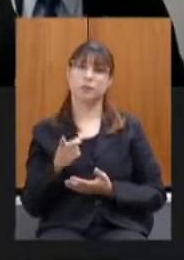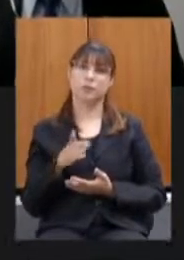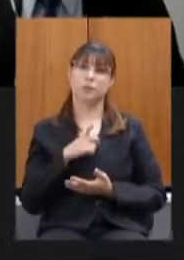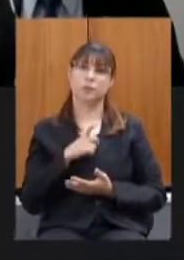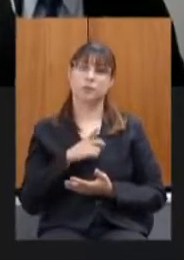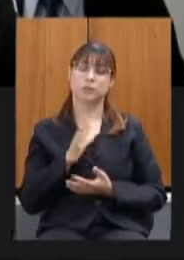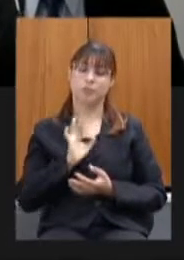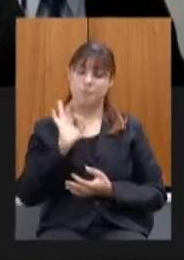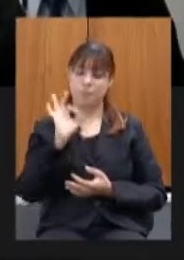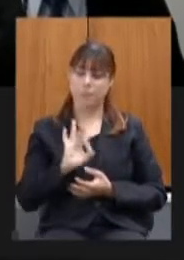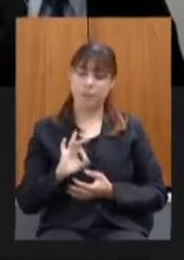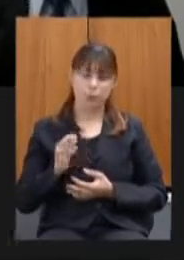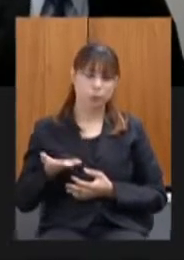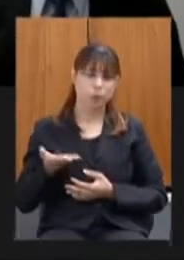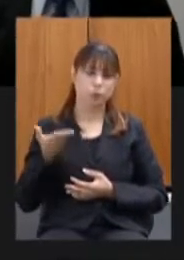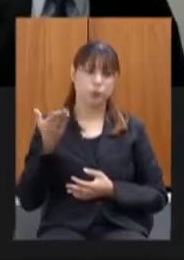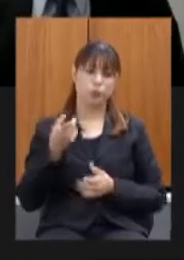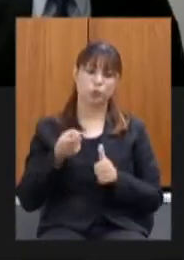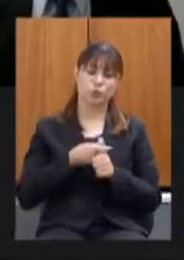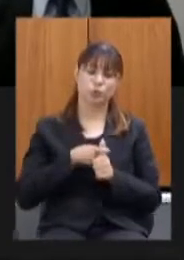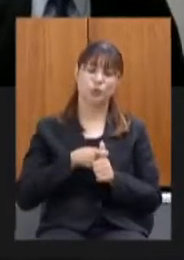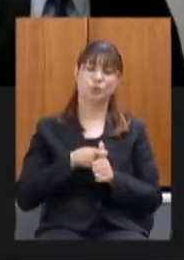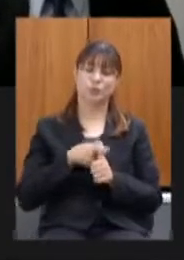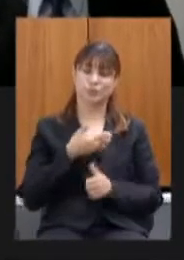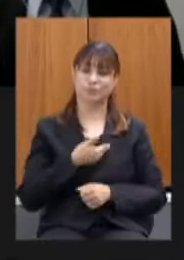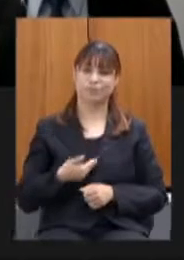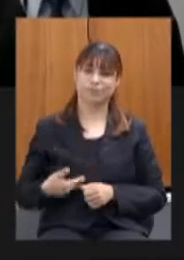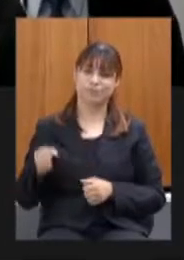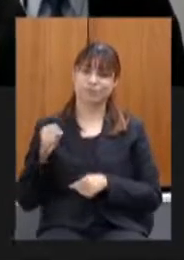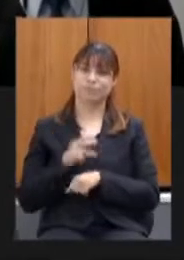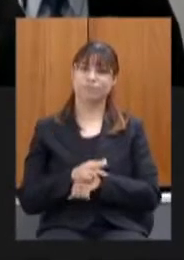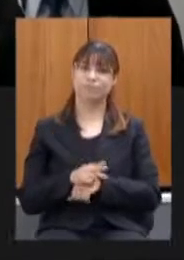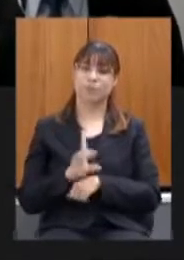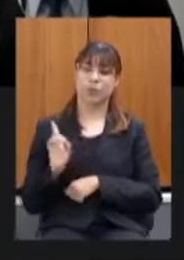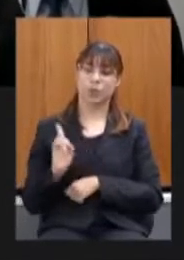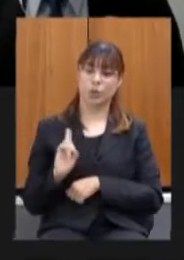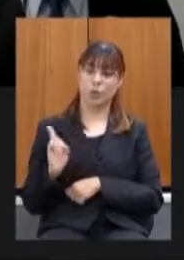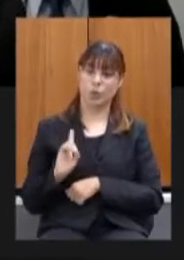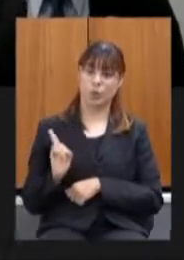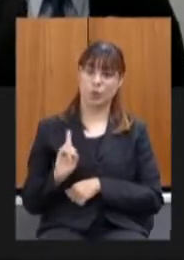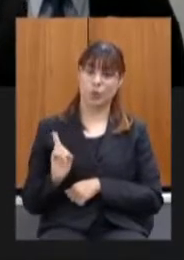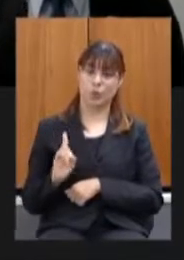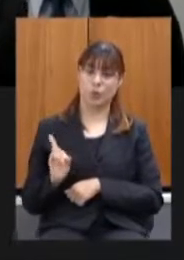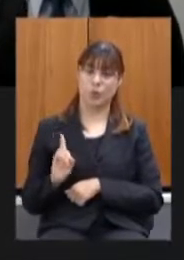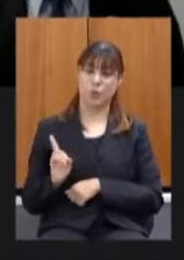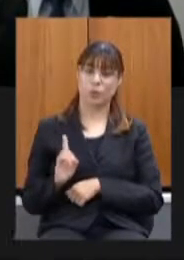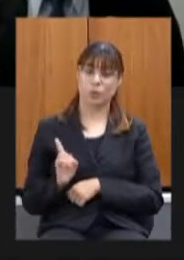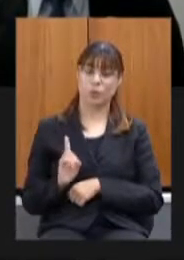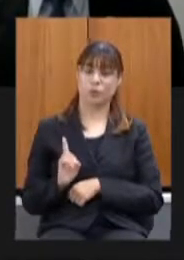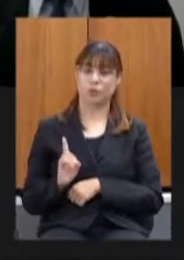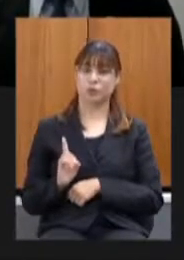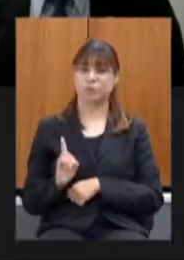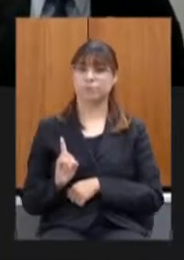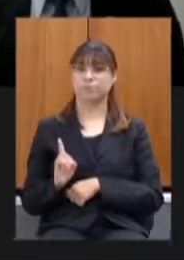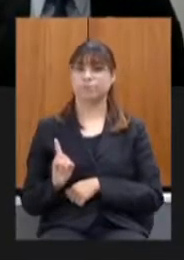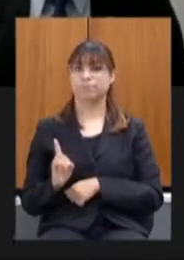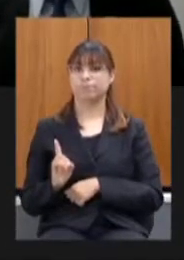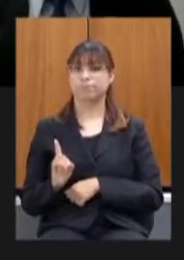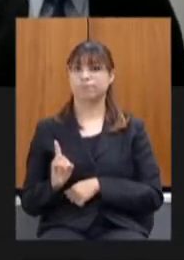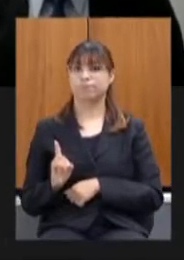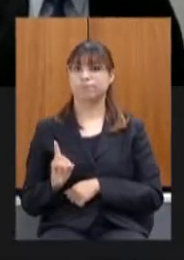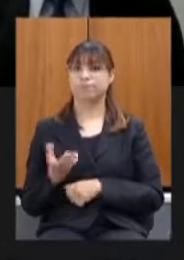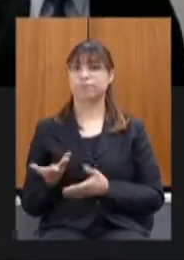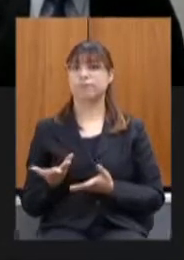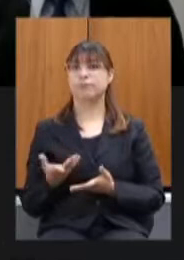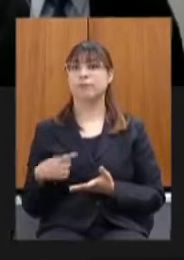percentuais de dívida pública contratada em dólar e não temos contrapartida em dólar